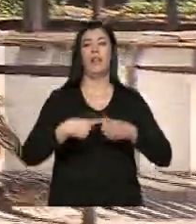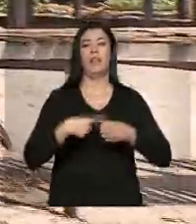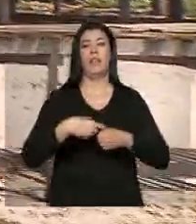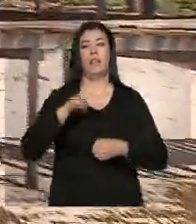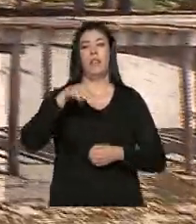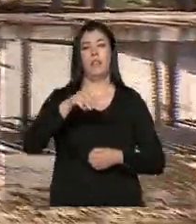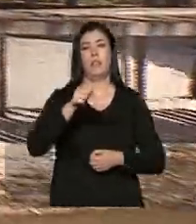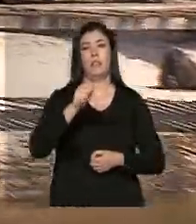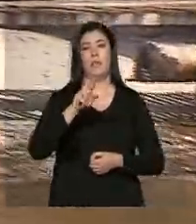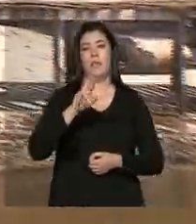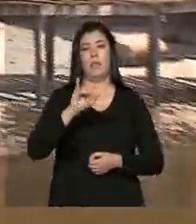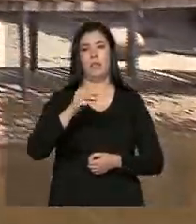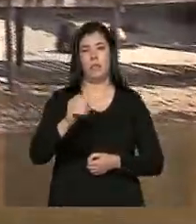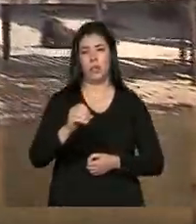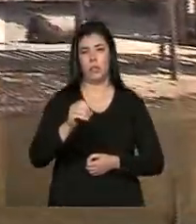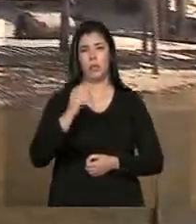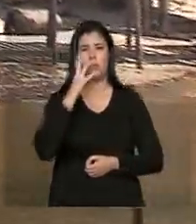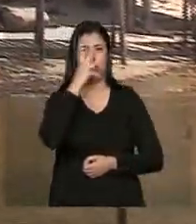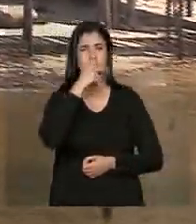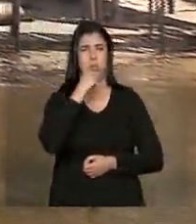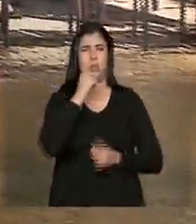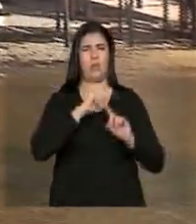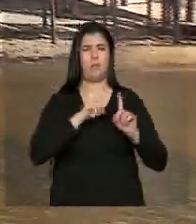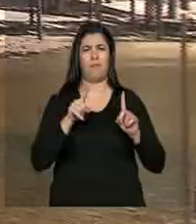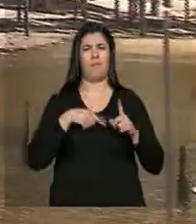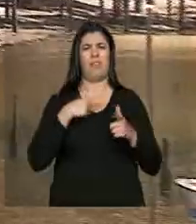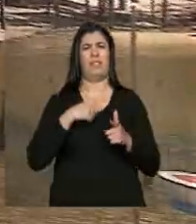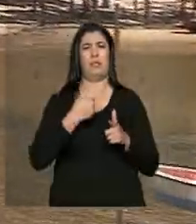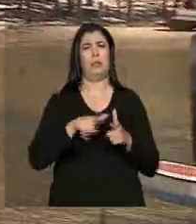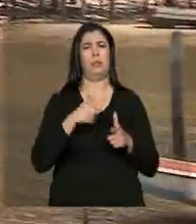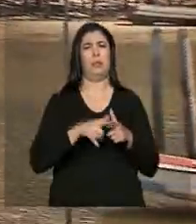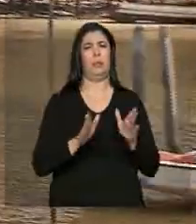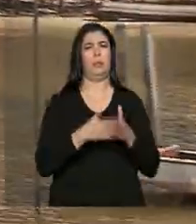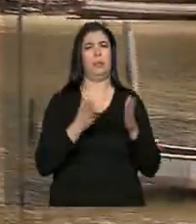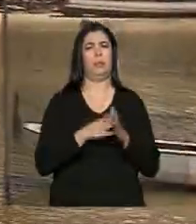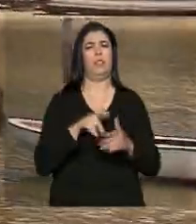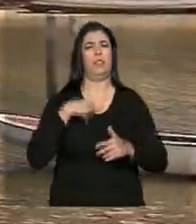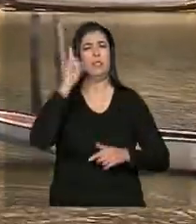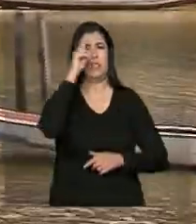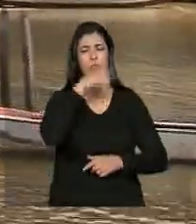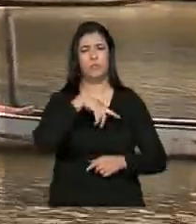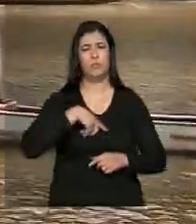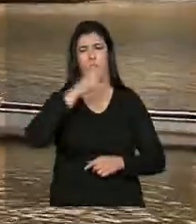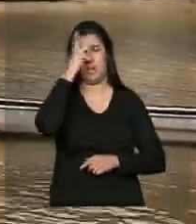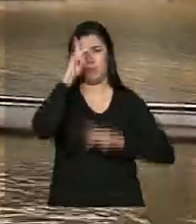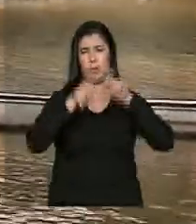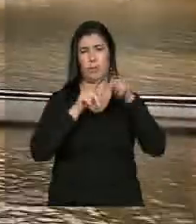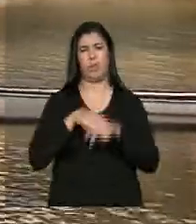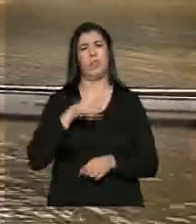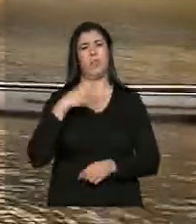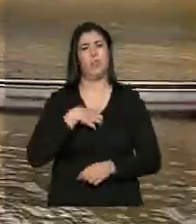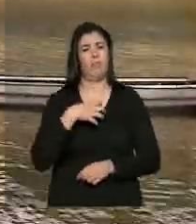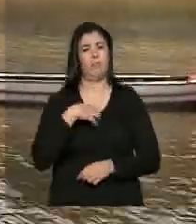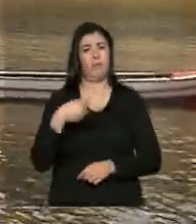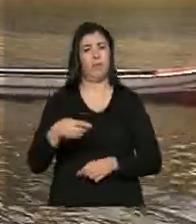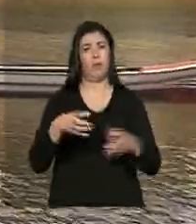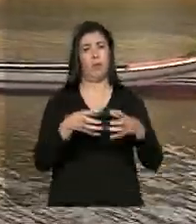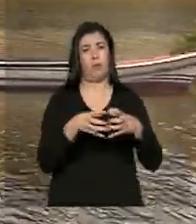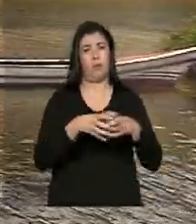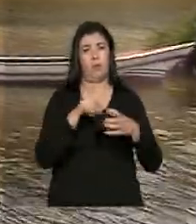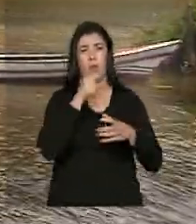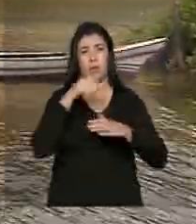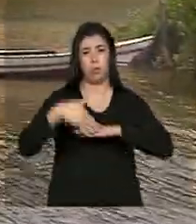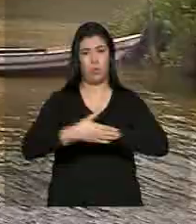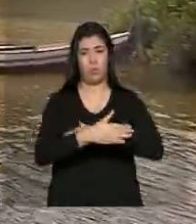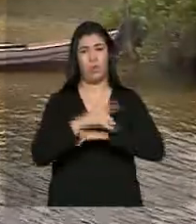a beleza desse cenário contrasta com as dificuldades enfrentadas pelos moradores no dia a dia. Nessa comunidade ribeirinha não há